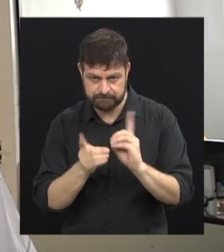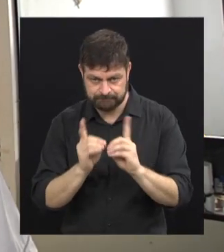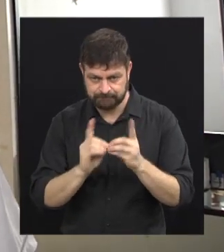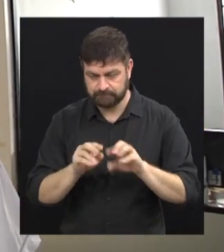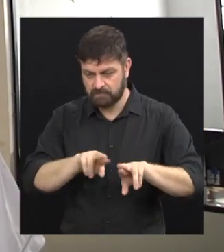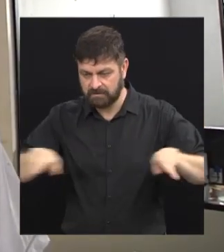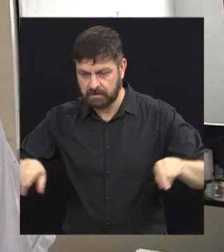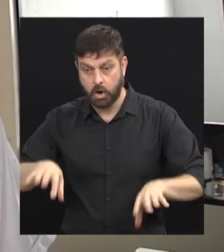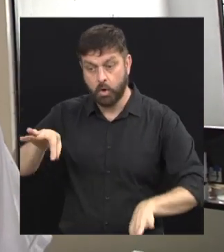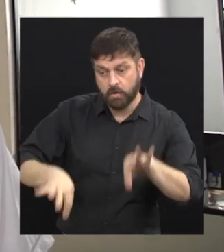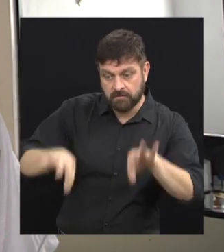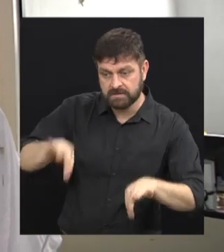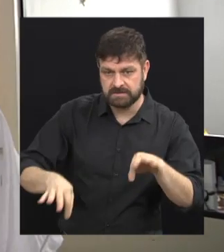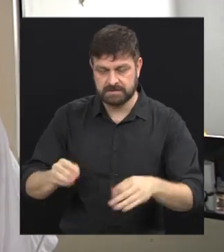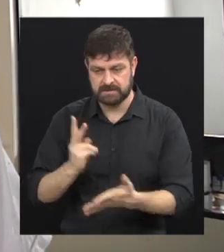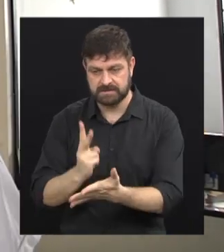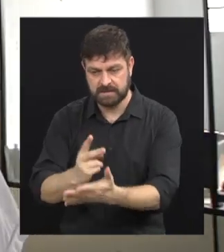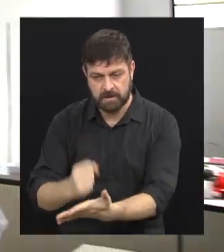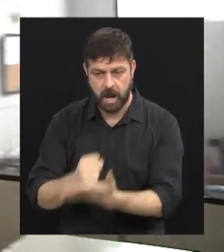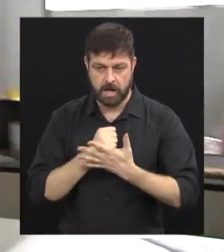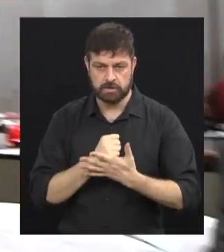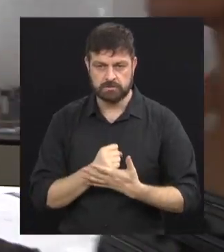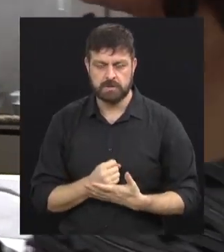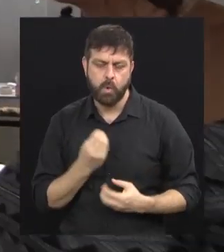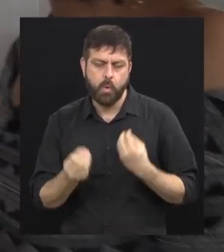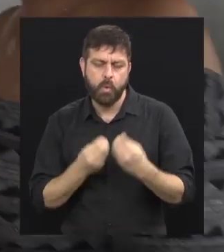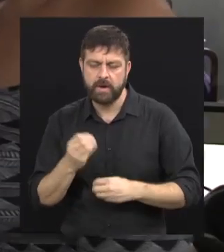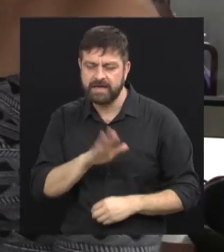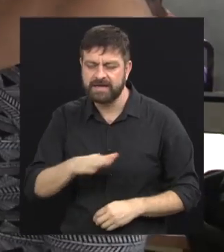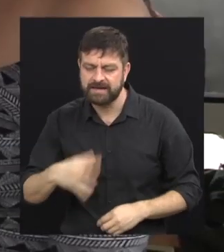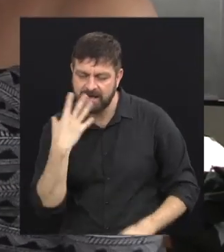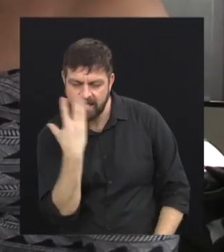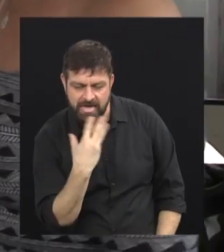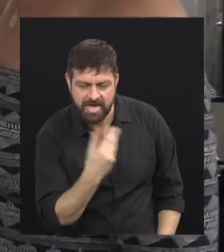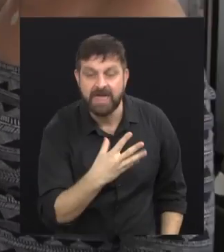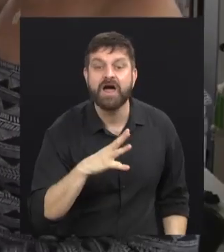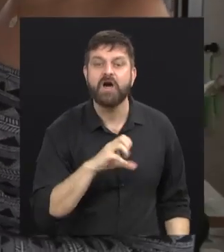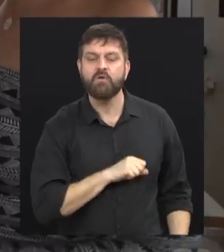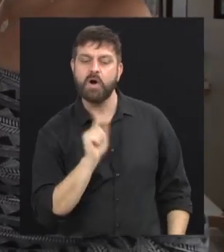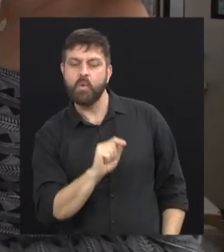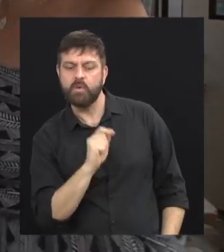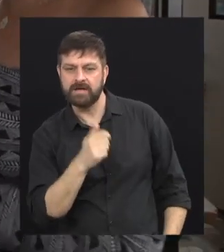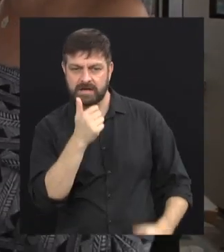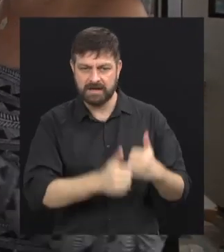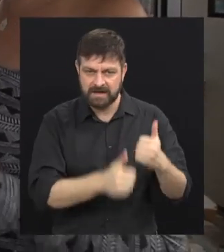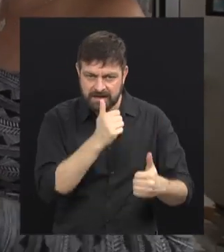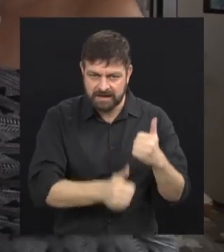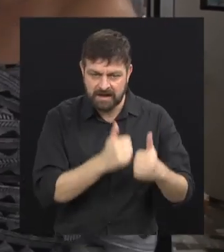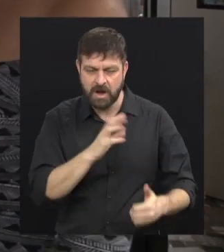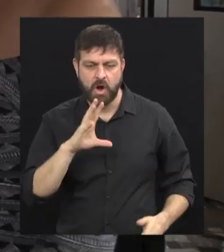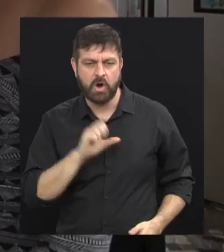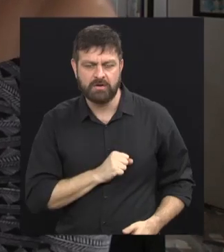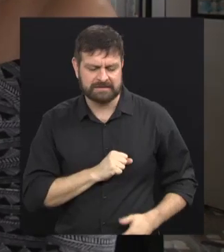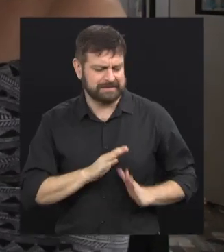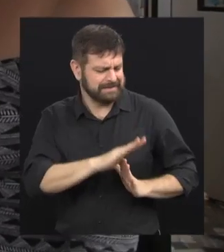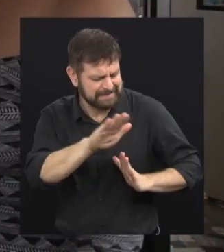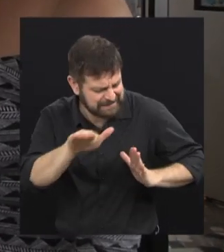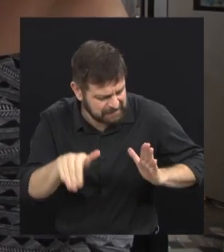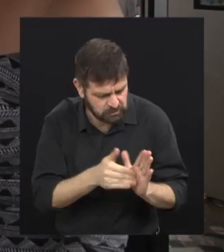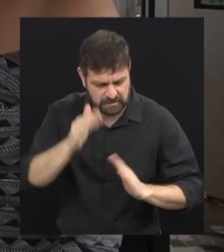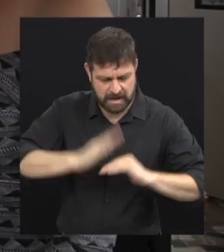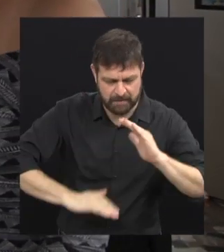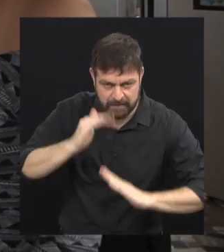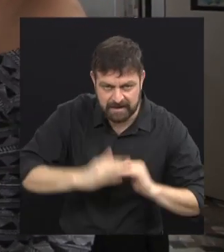E as oficinas, né, que sempre contribuem com a gente. O que mais atrai essa molecada? É o esporte, eles gostam um pouco de Eles gostam de tudo.